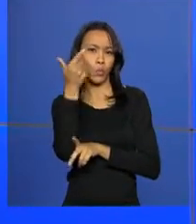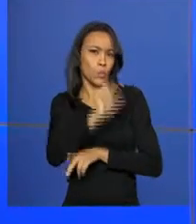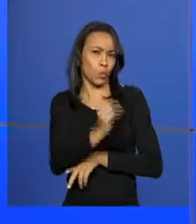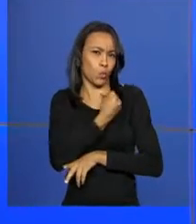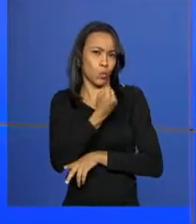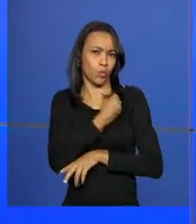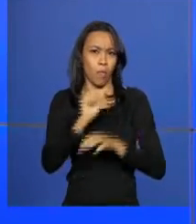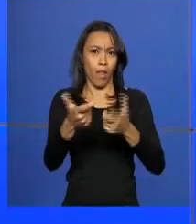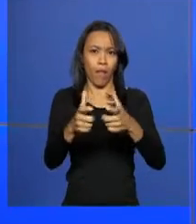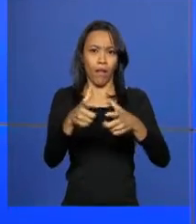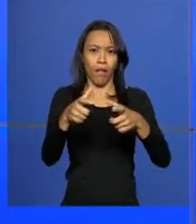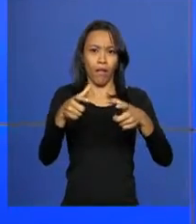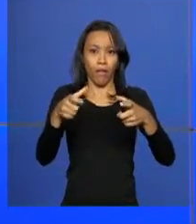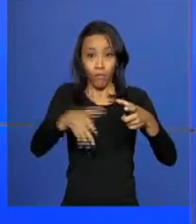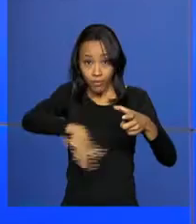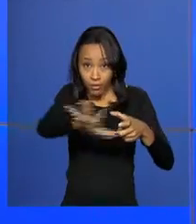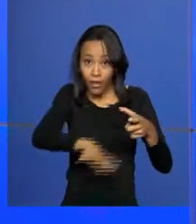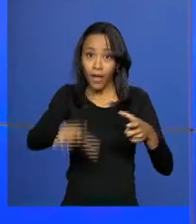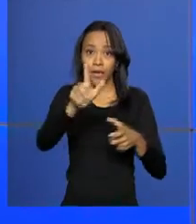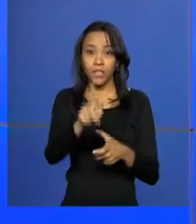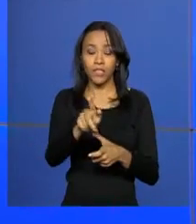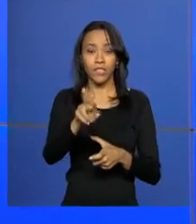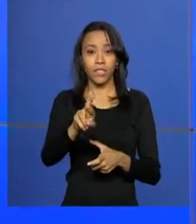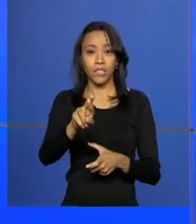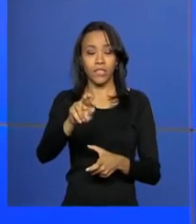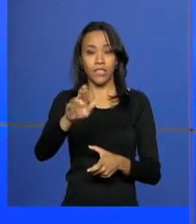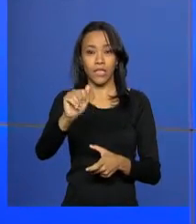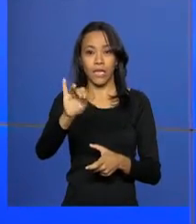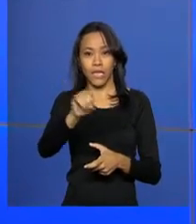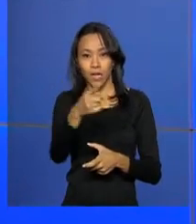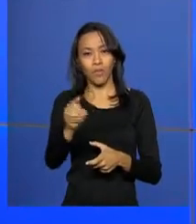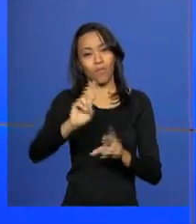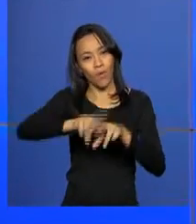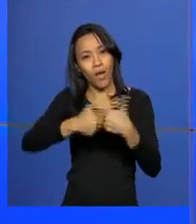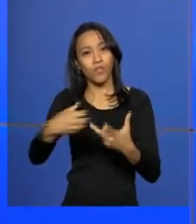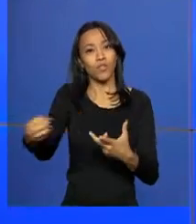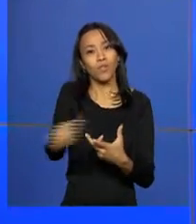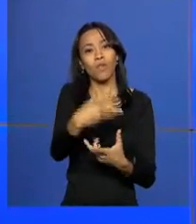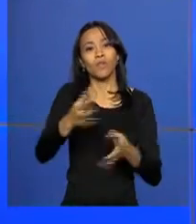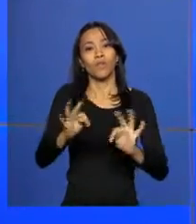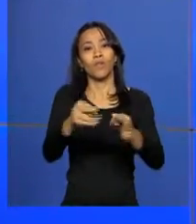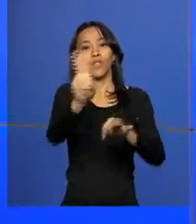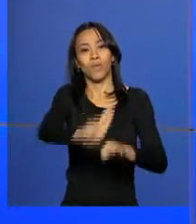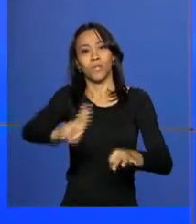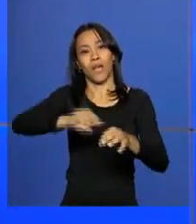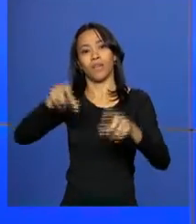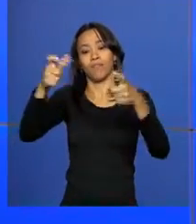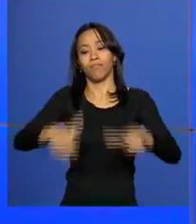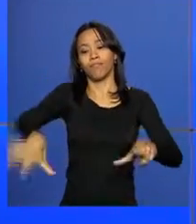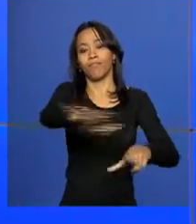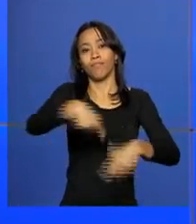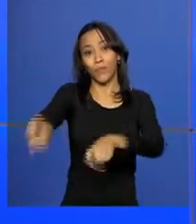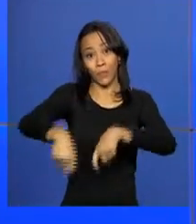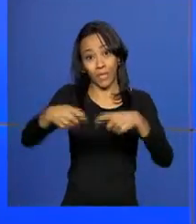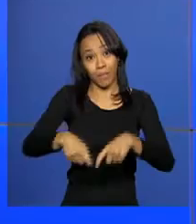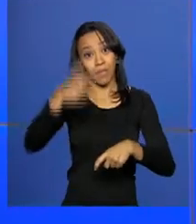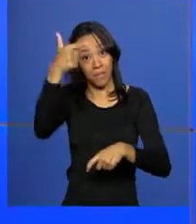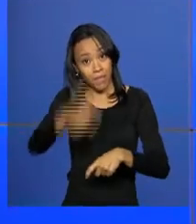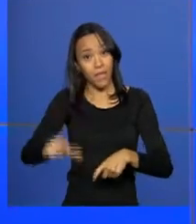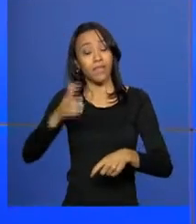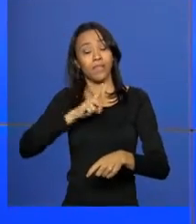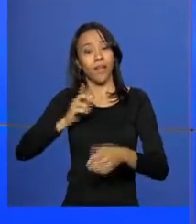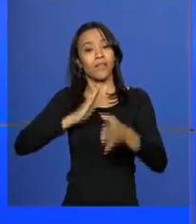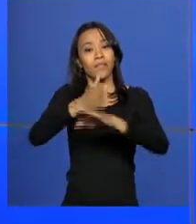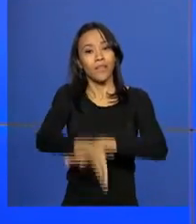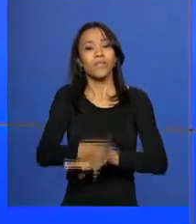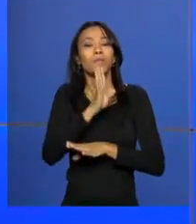na produção brasileira de grãos são resultado da inovação no campo e ainda defendeu que mais agricultores tenham acesso às